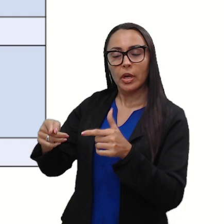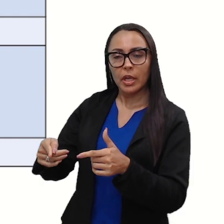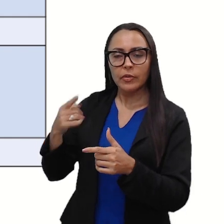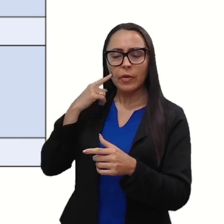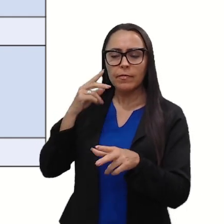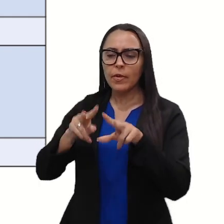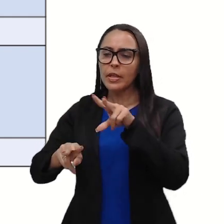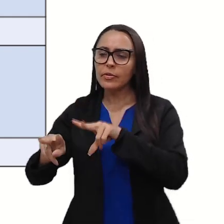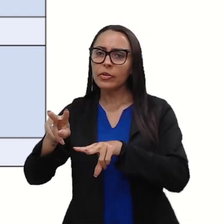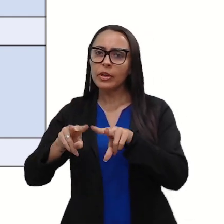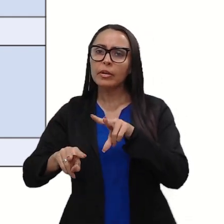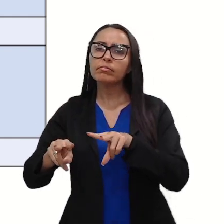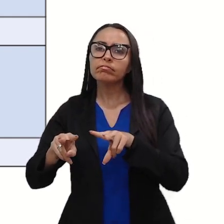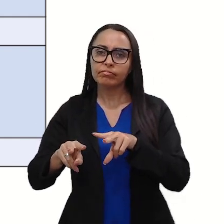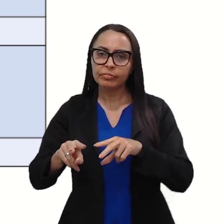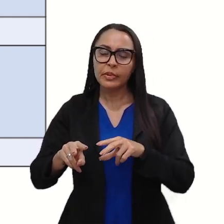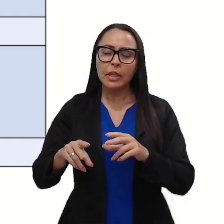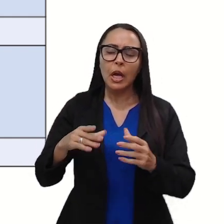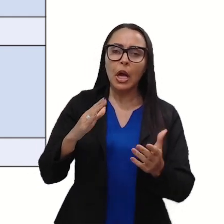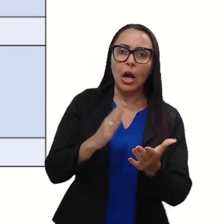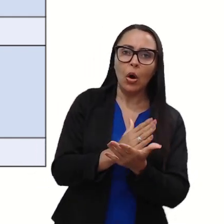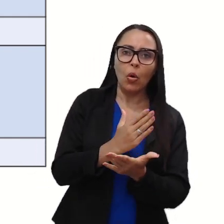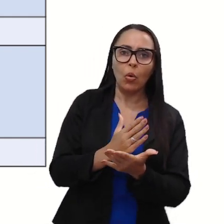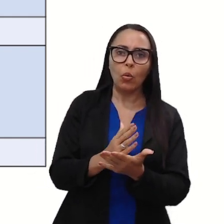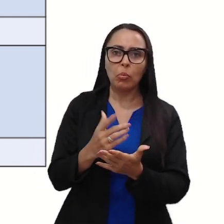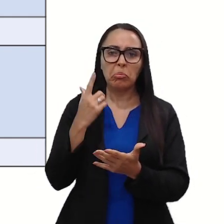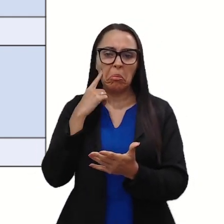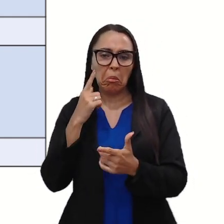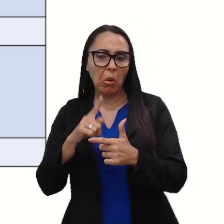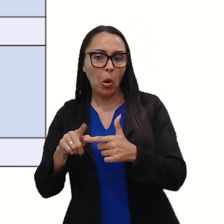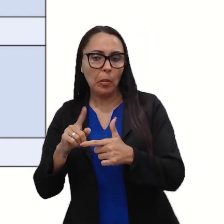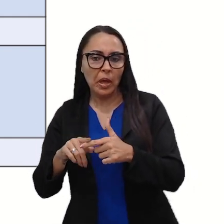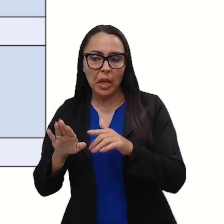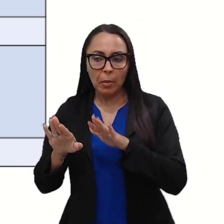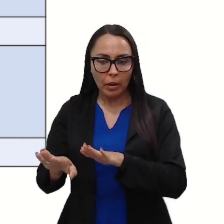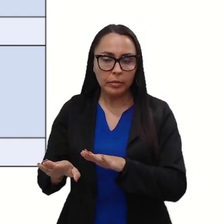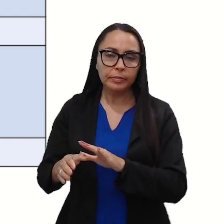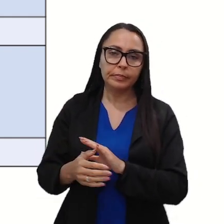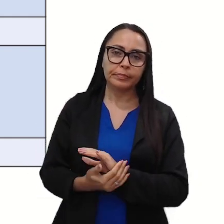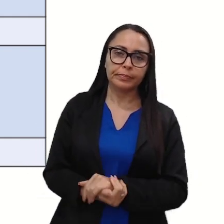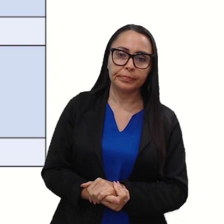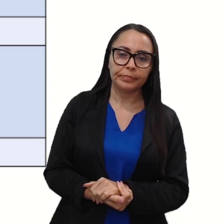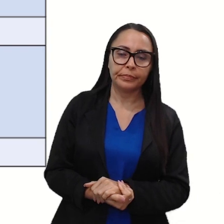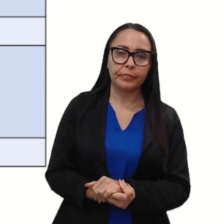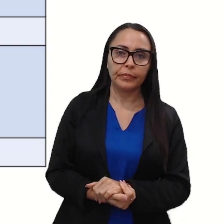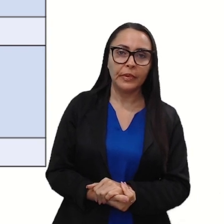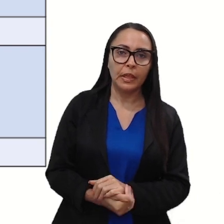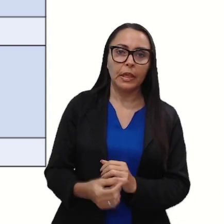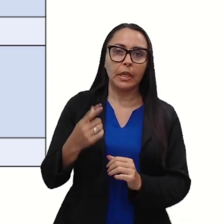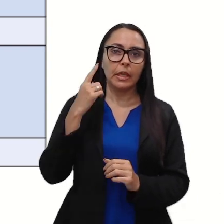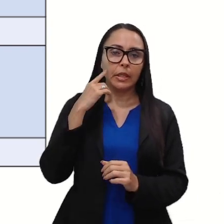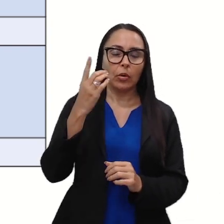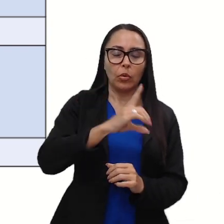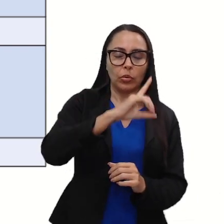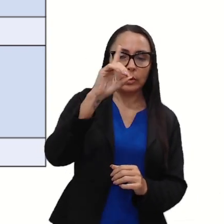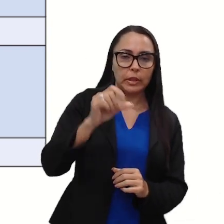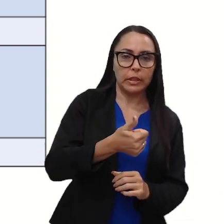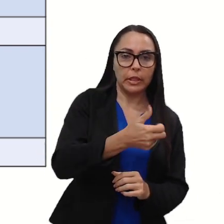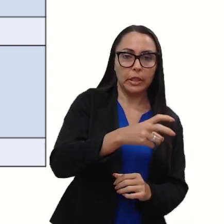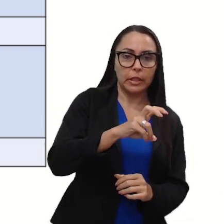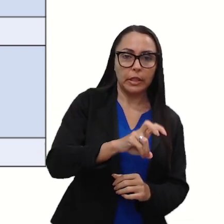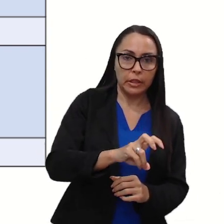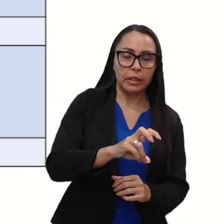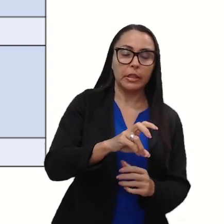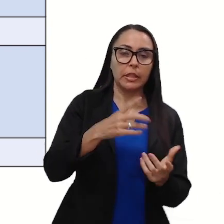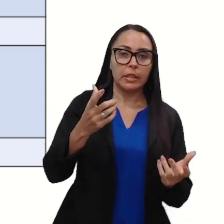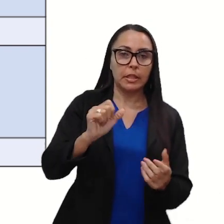verificar se algumas falhas vão estar acontecendo nela. Mas seguindo aqui, a data de verificação foi do dia 15 de outubro